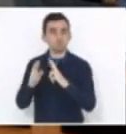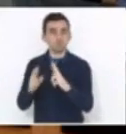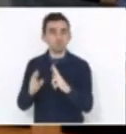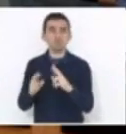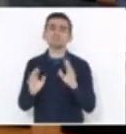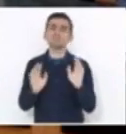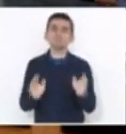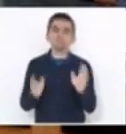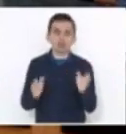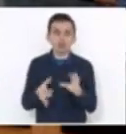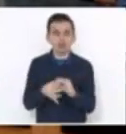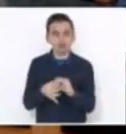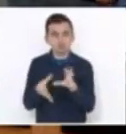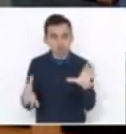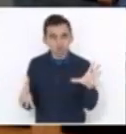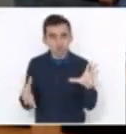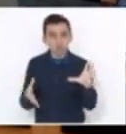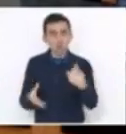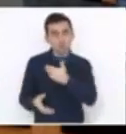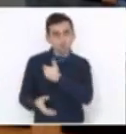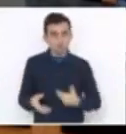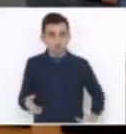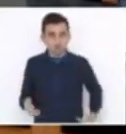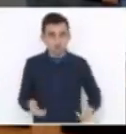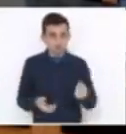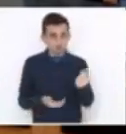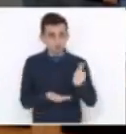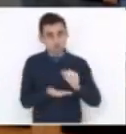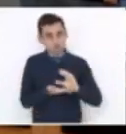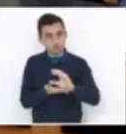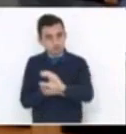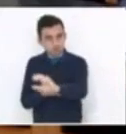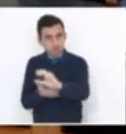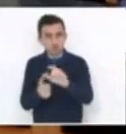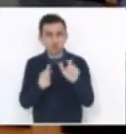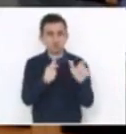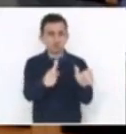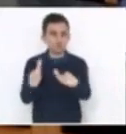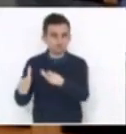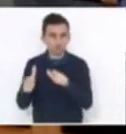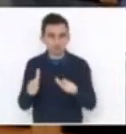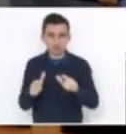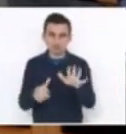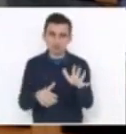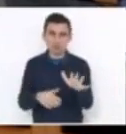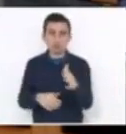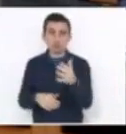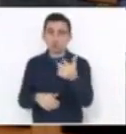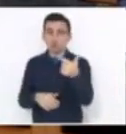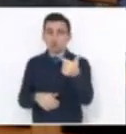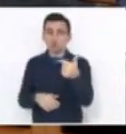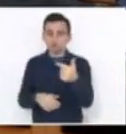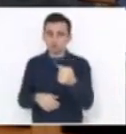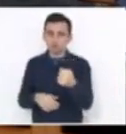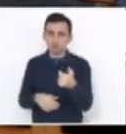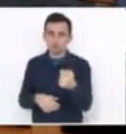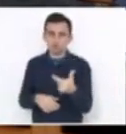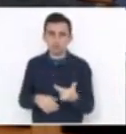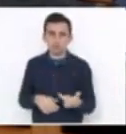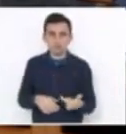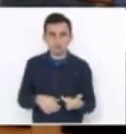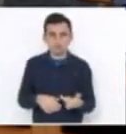dando a opção para que o governo invista esse recurso em diversas áreas, quase uma dezena de áreas. Agora, a definição